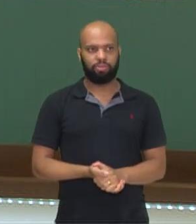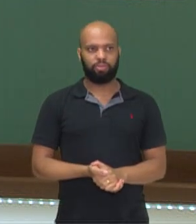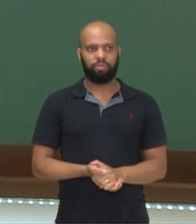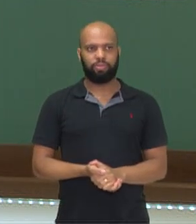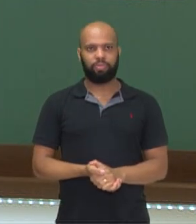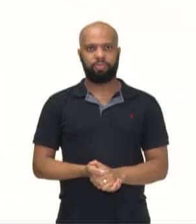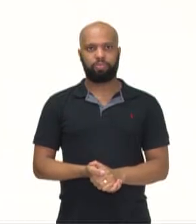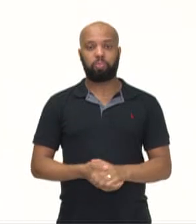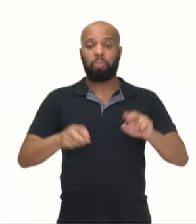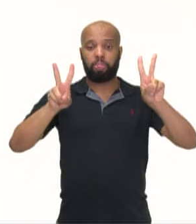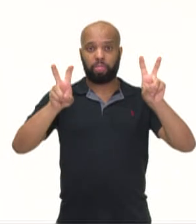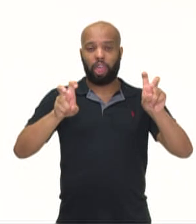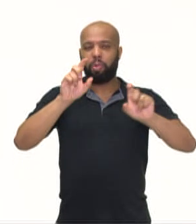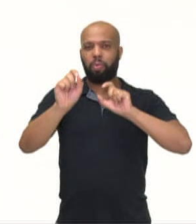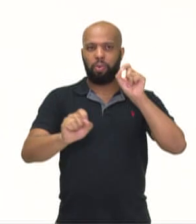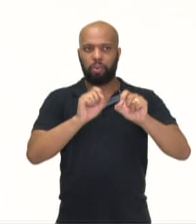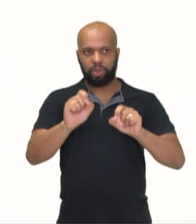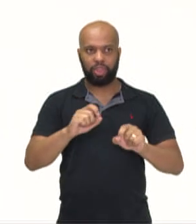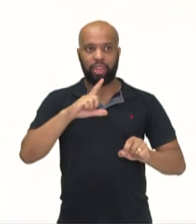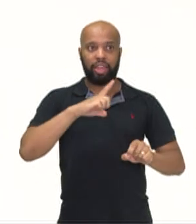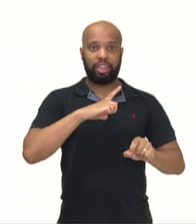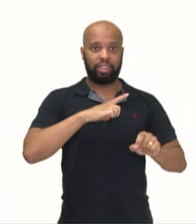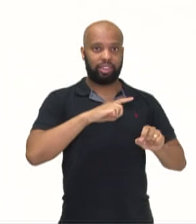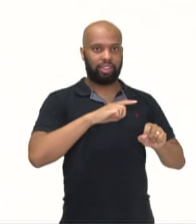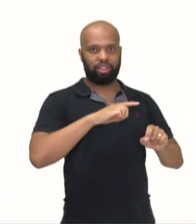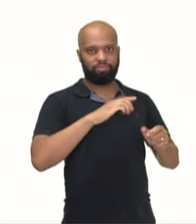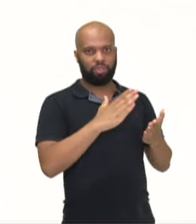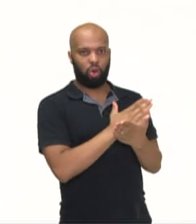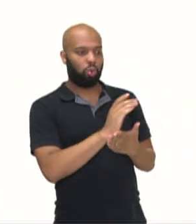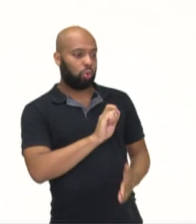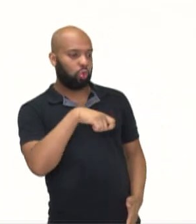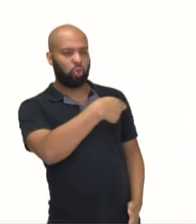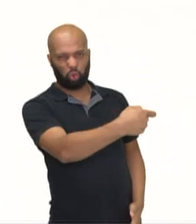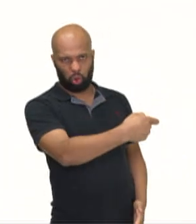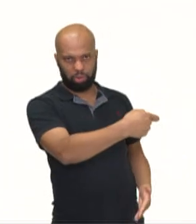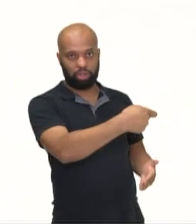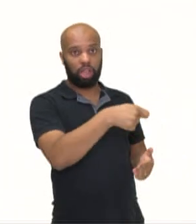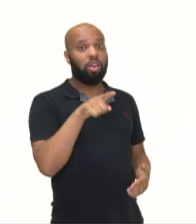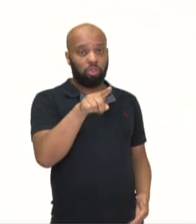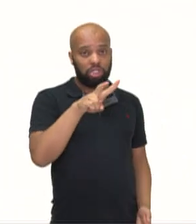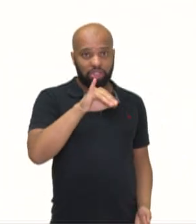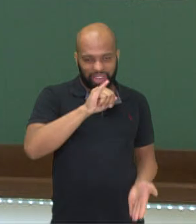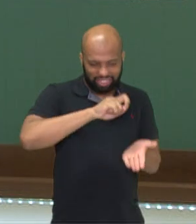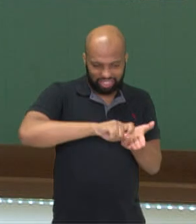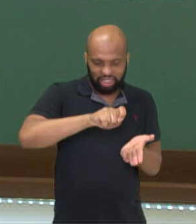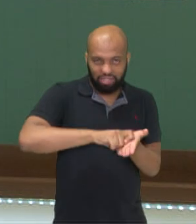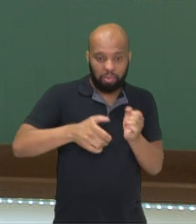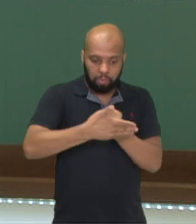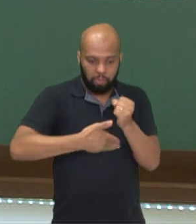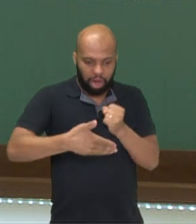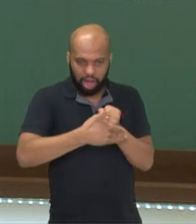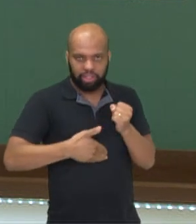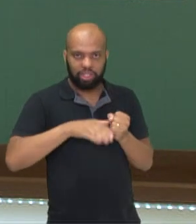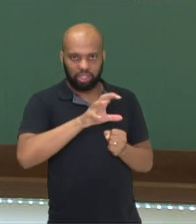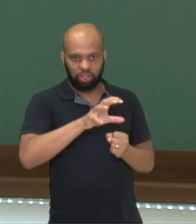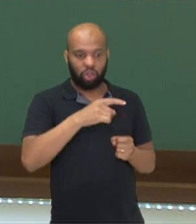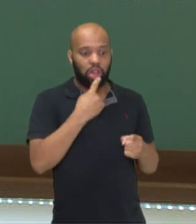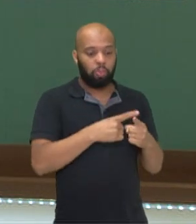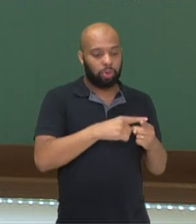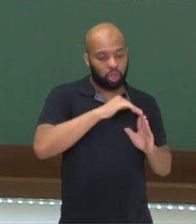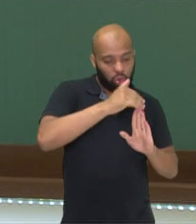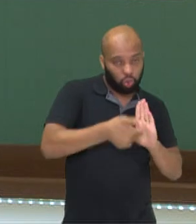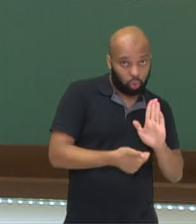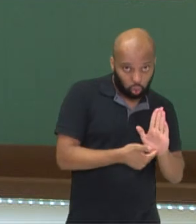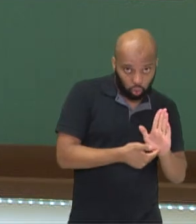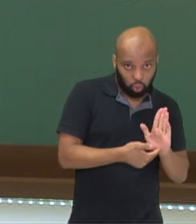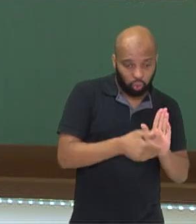O tema é o recorte de um assunto que vai servir com base para o texto. Lembrando que vai seguir o texto todo no